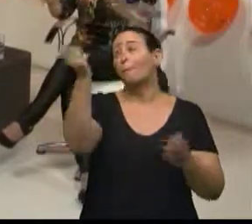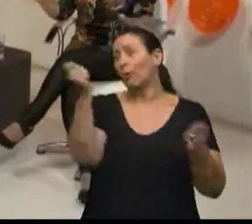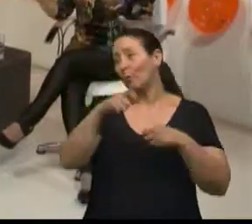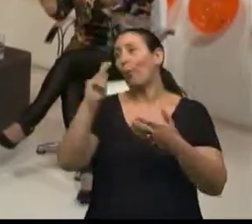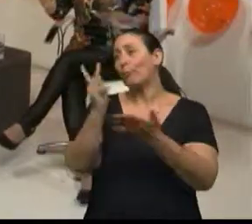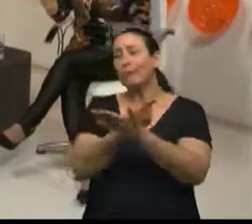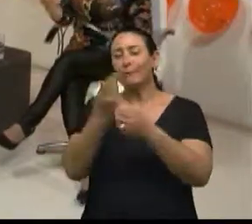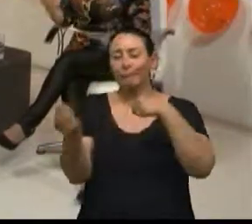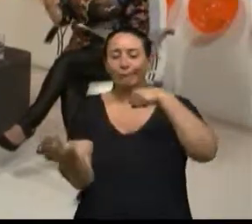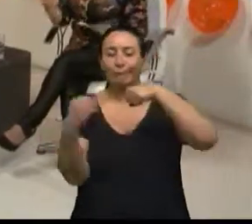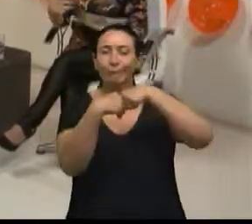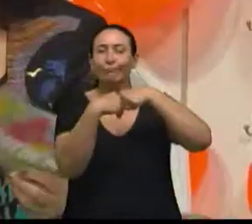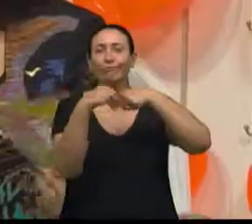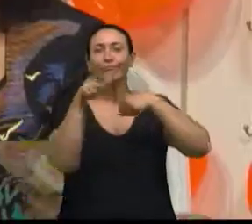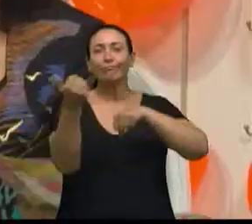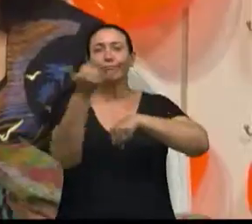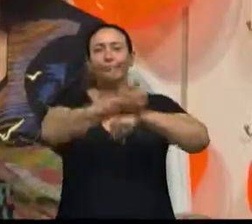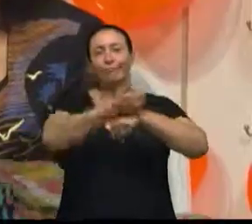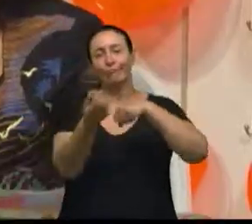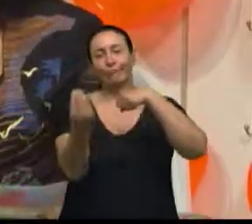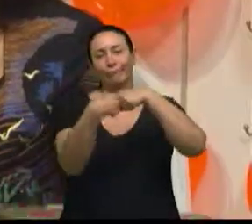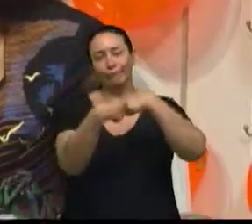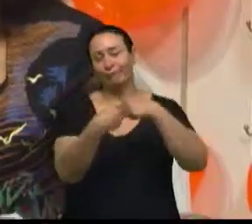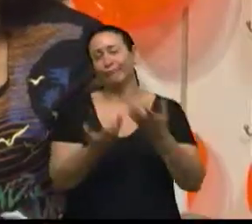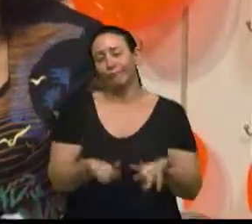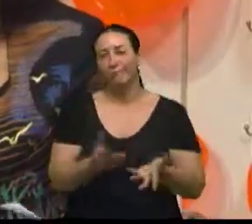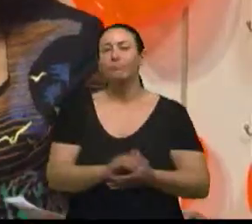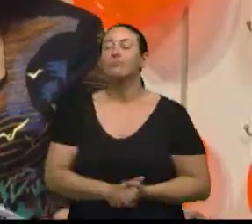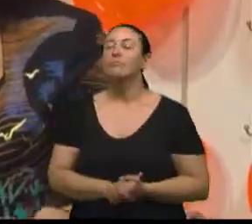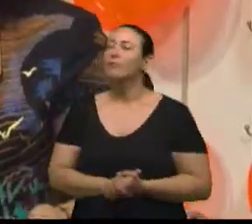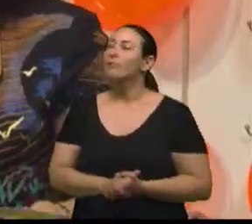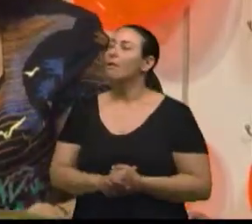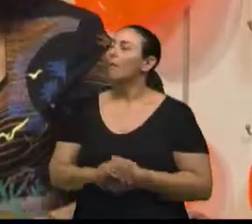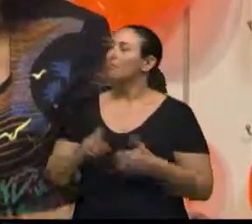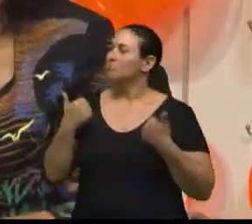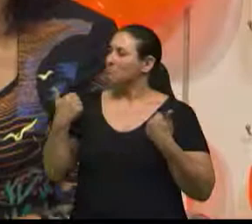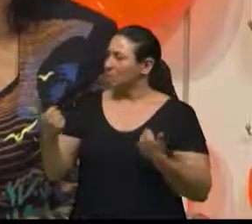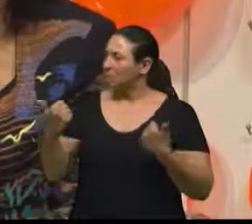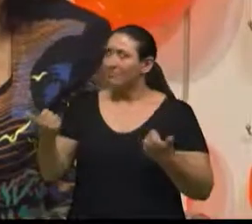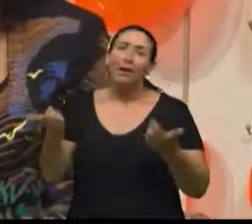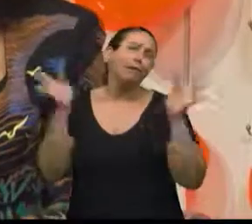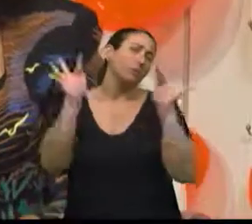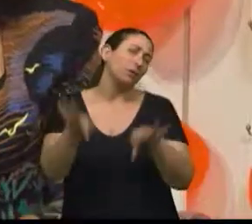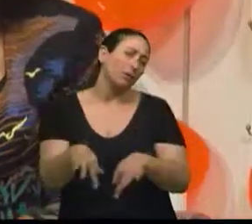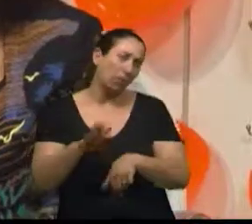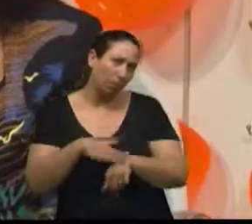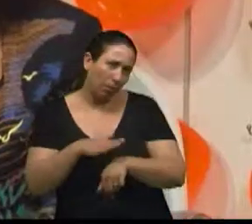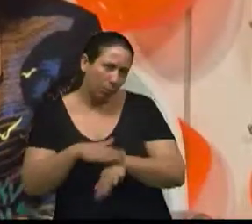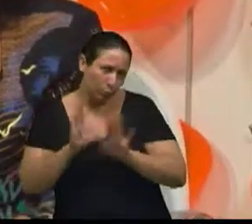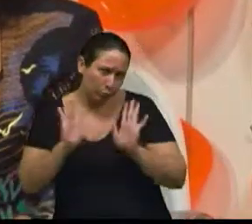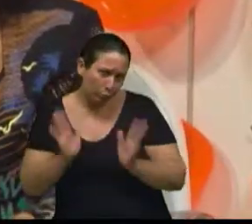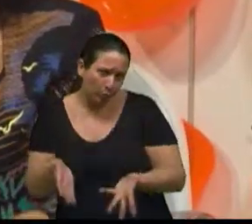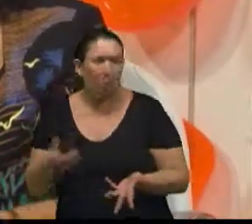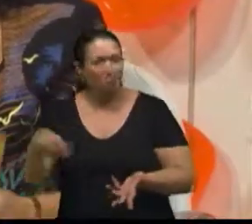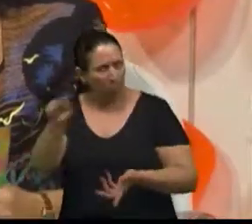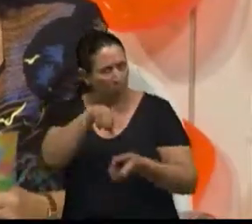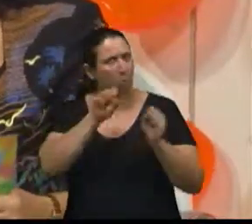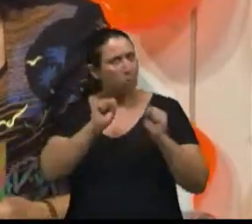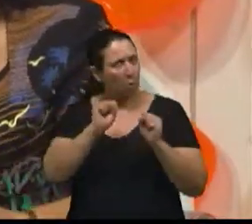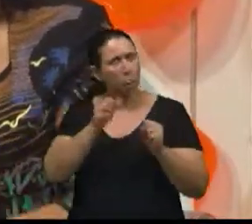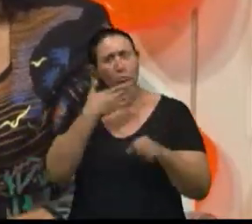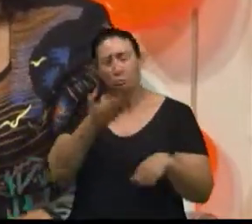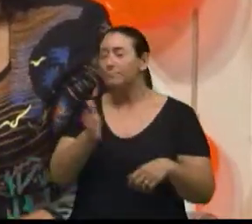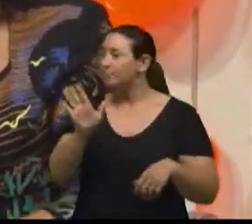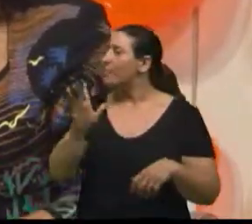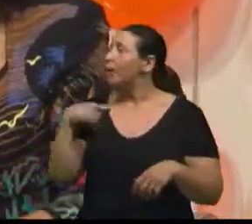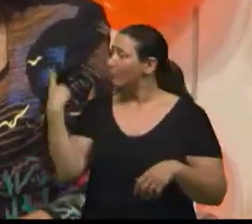Claro. Bom, o que a gente viu aqui durante o programa, infelizmente, o nosso tempo terminou, mas o doutor pode voltar, basta vocês pedirem, né? É que